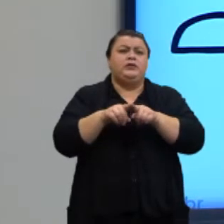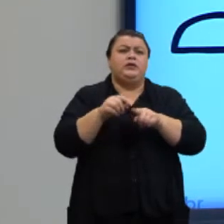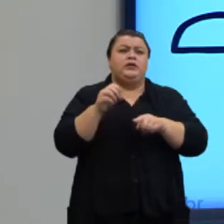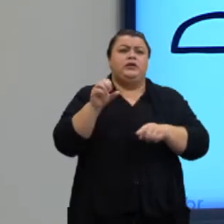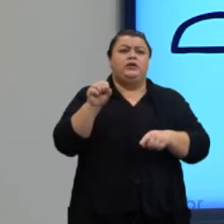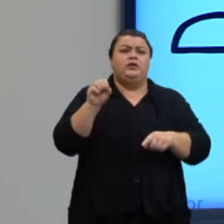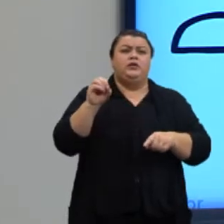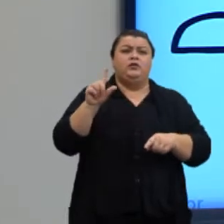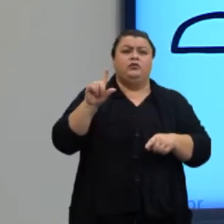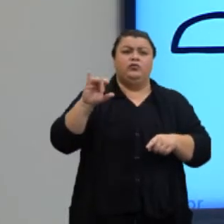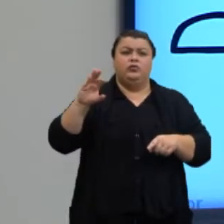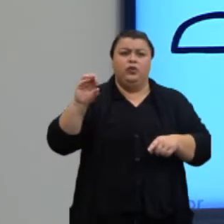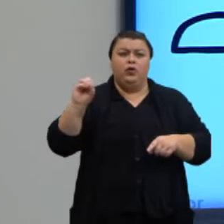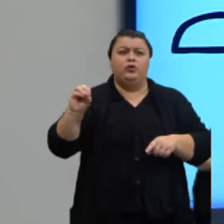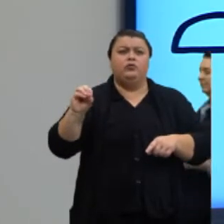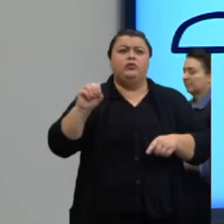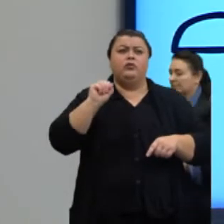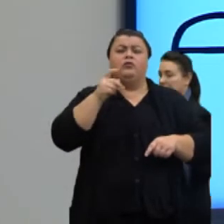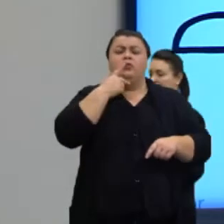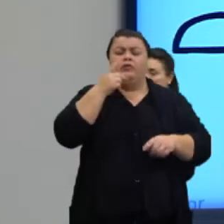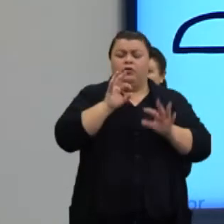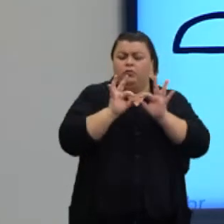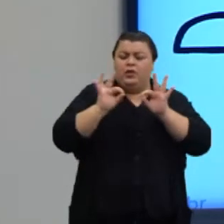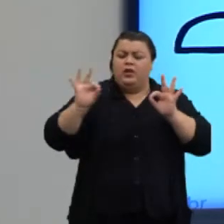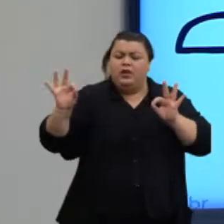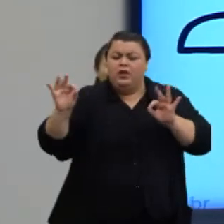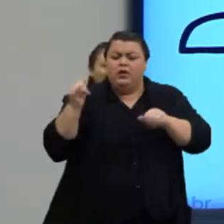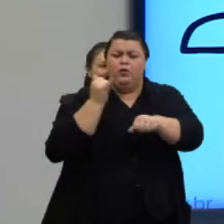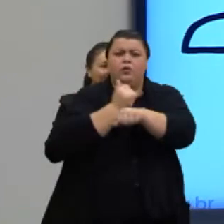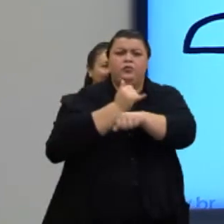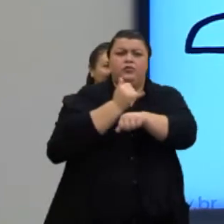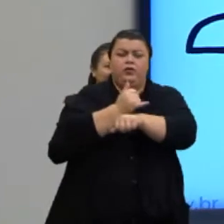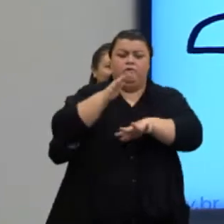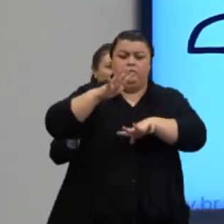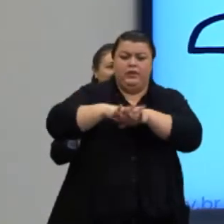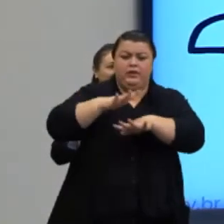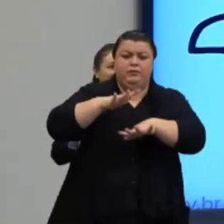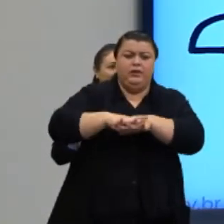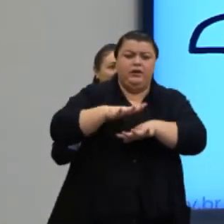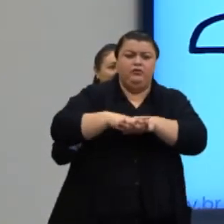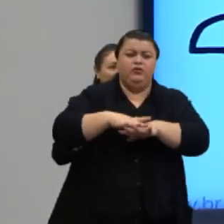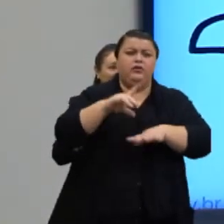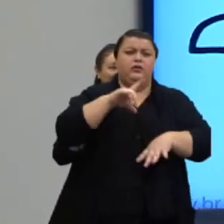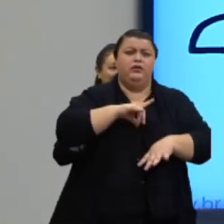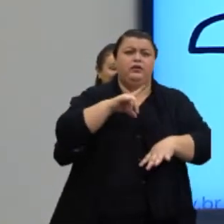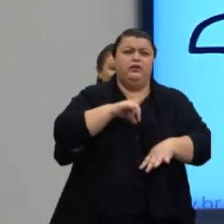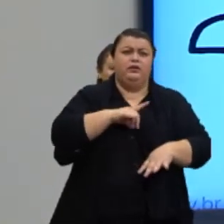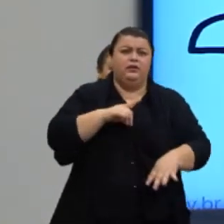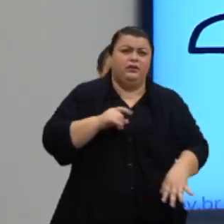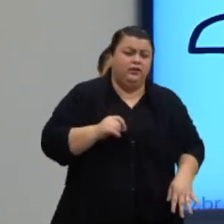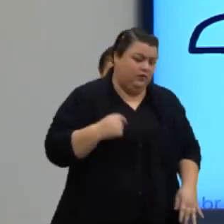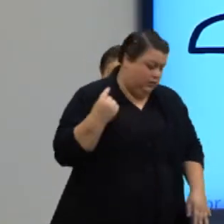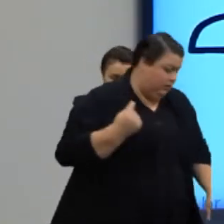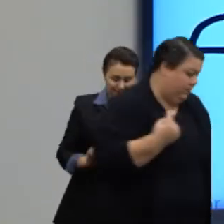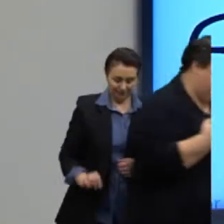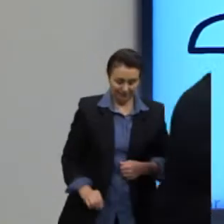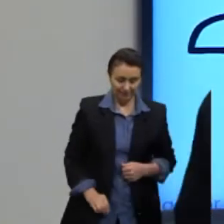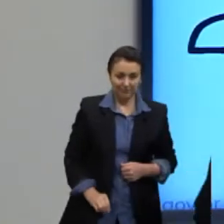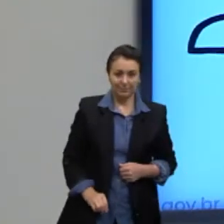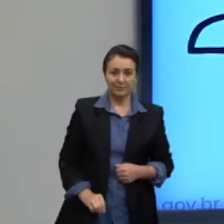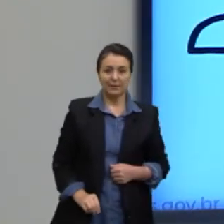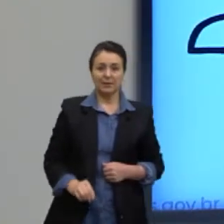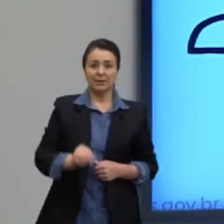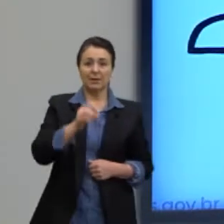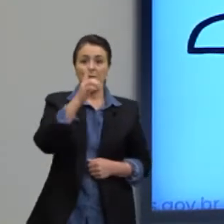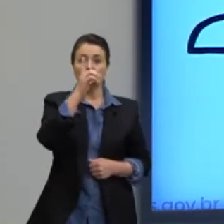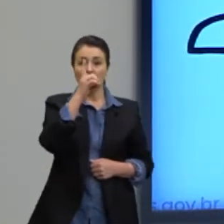de uma linha, eu estou falando de um objeto matemático que tem uma dimensão apenas. E